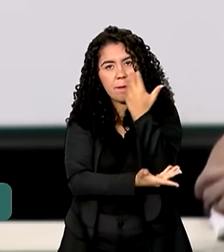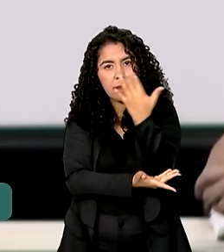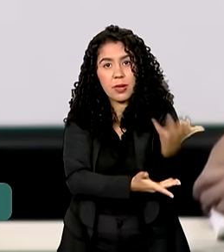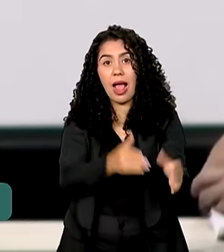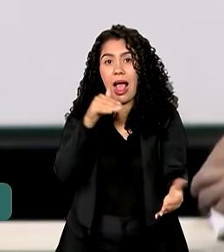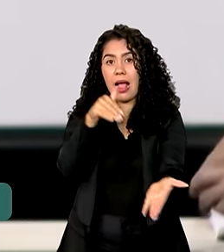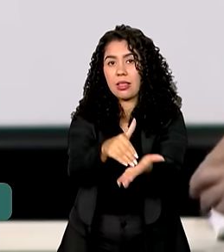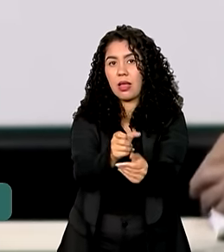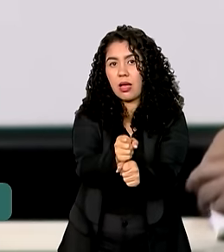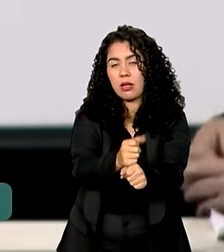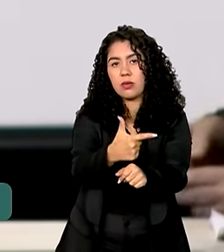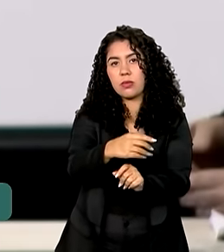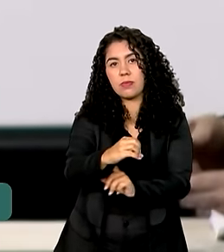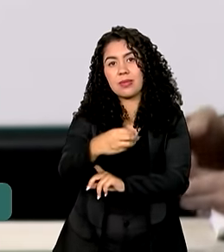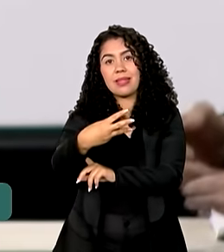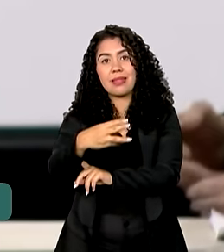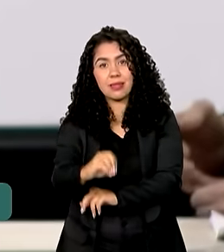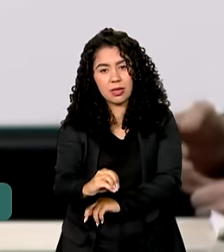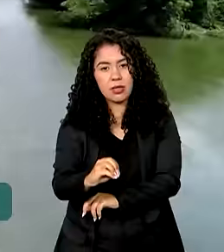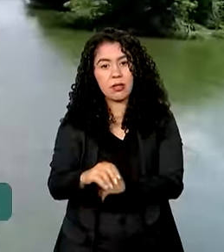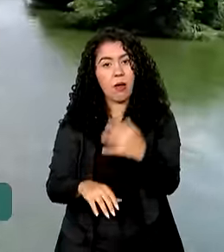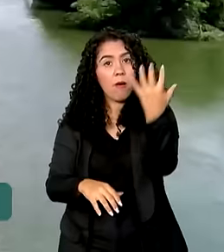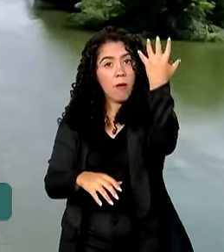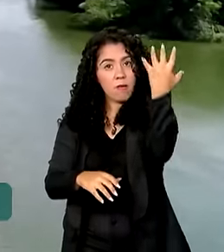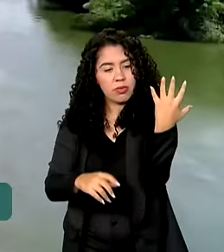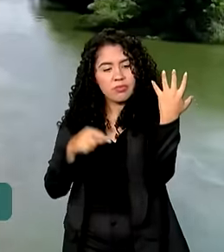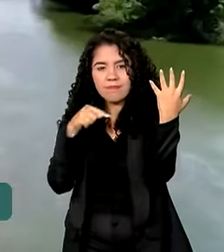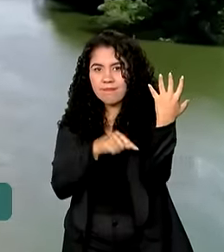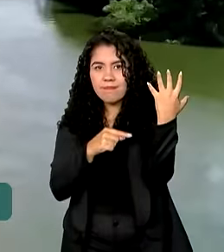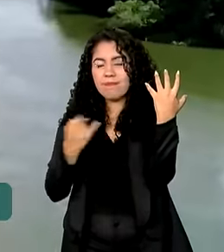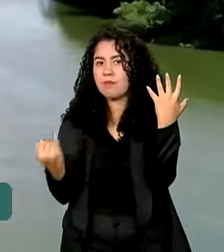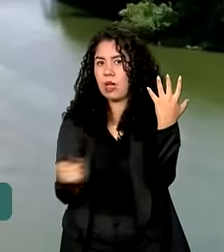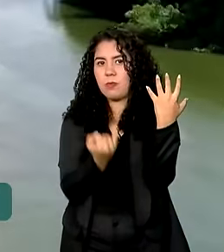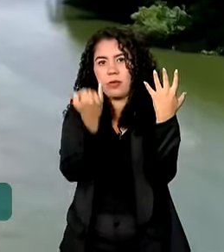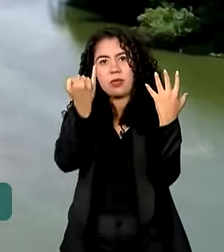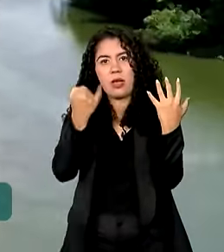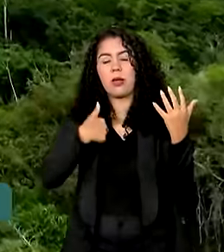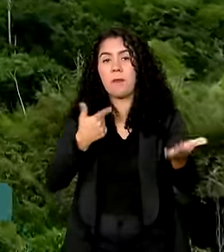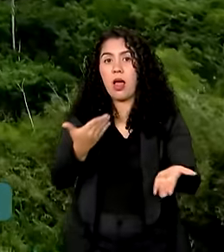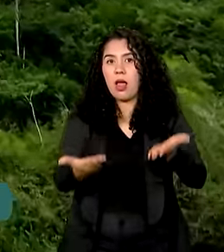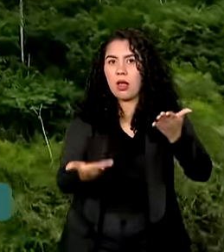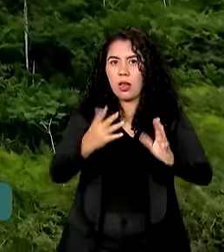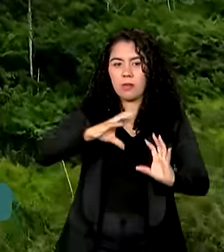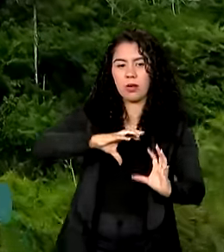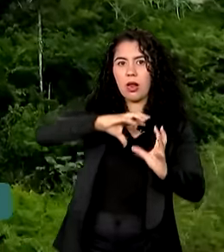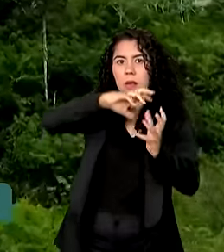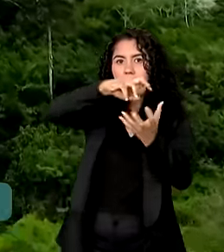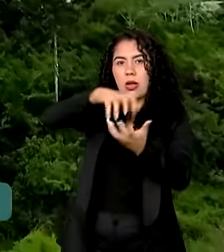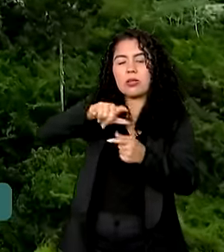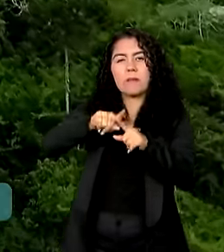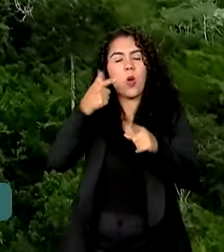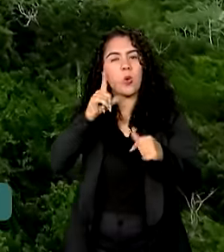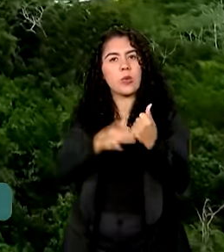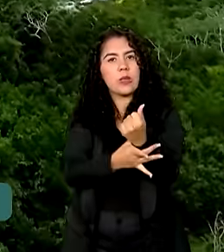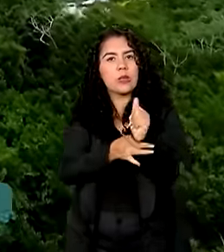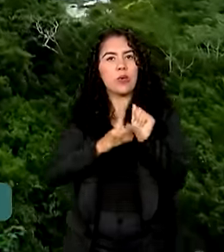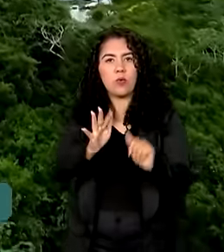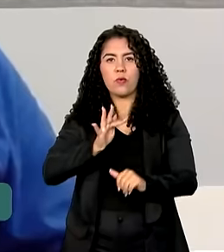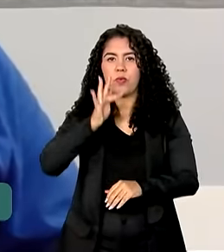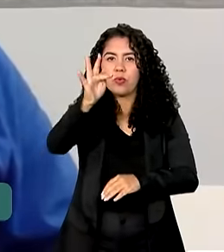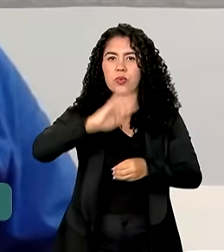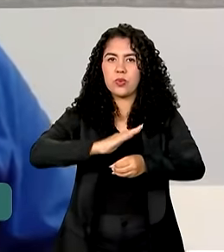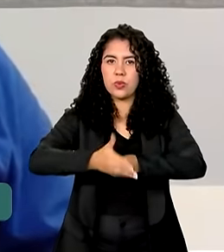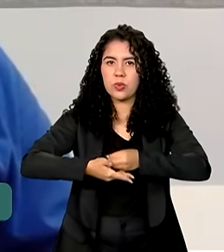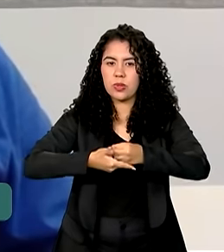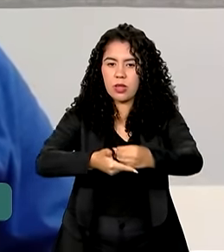da SBPC, manter a floresta em pé é essencial para o equilíbrio do planeta e garantir um futuro mais sustentável.